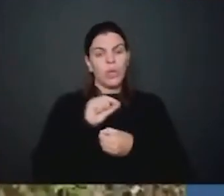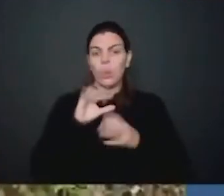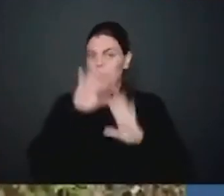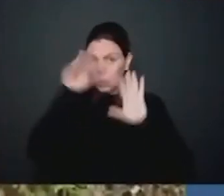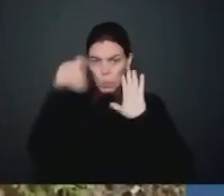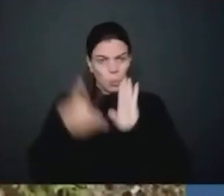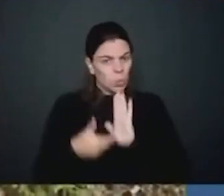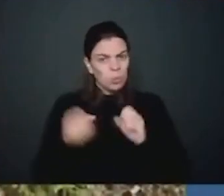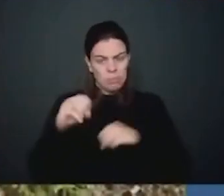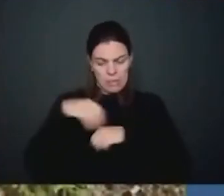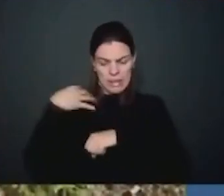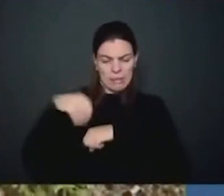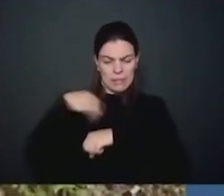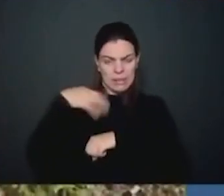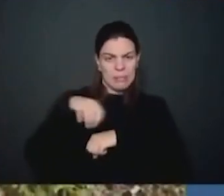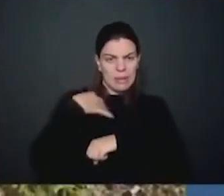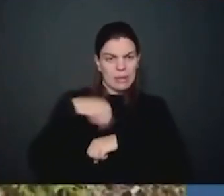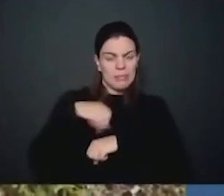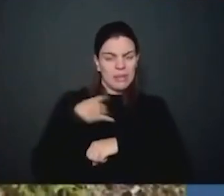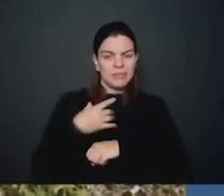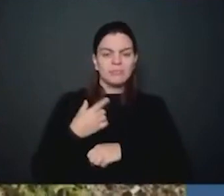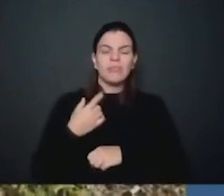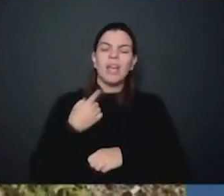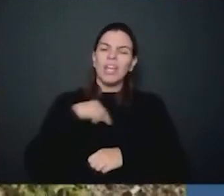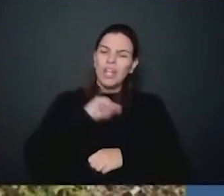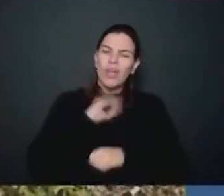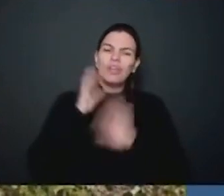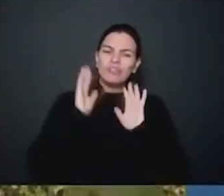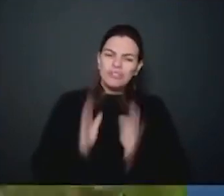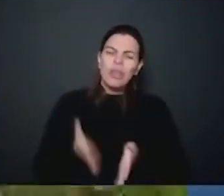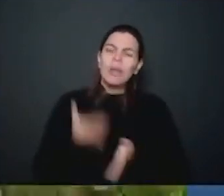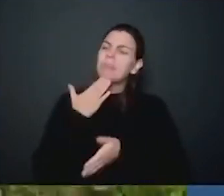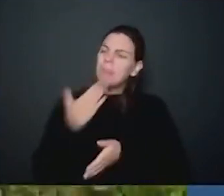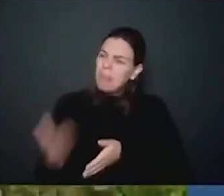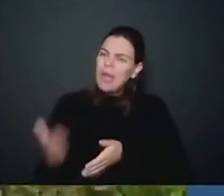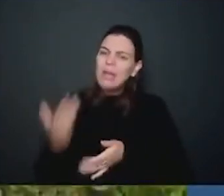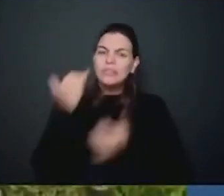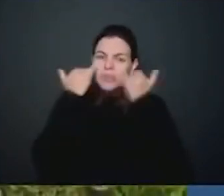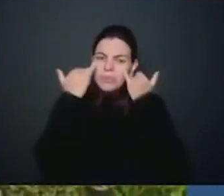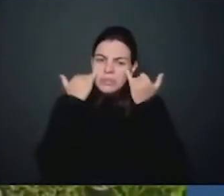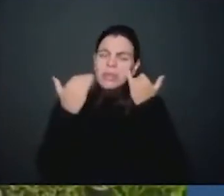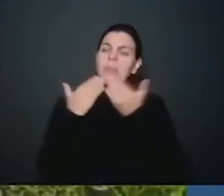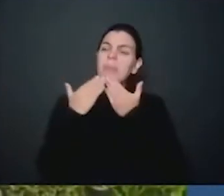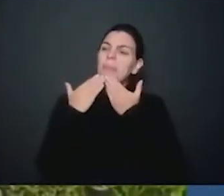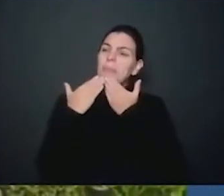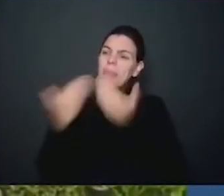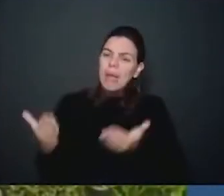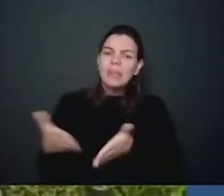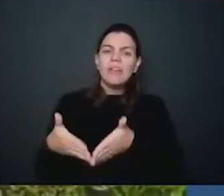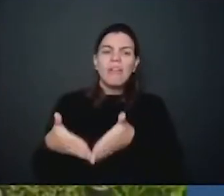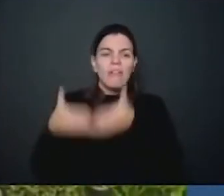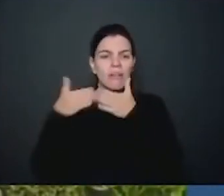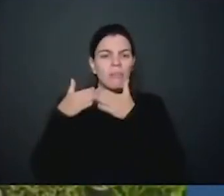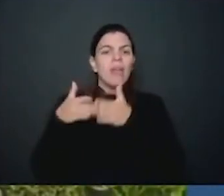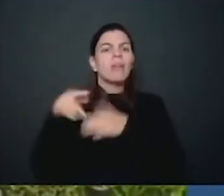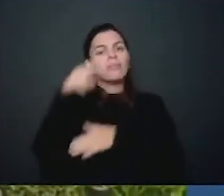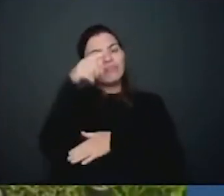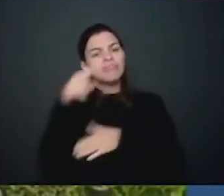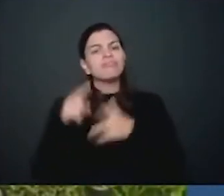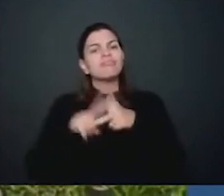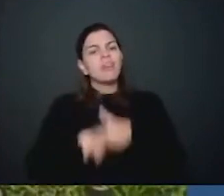fazendo reuniões, pedindo informações, fazendo requerimento para manutenções, ainda pouca coisa aconteceu.